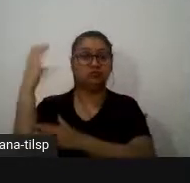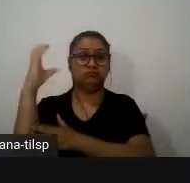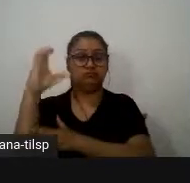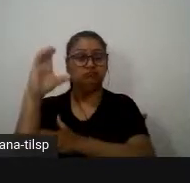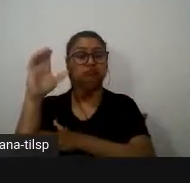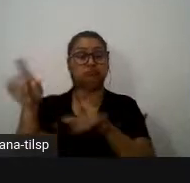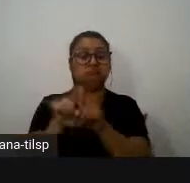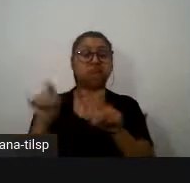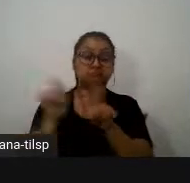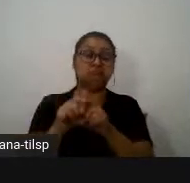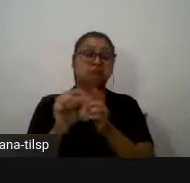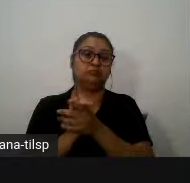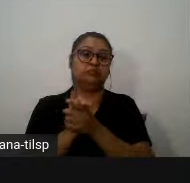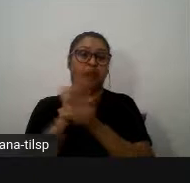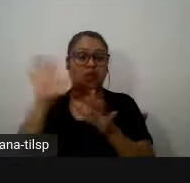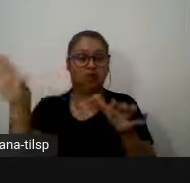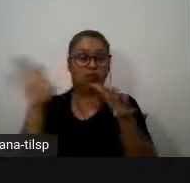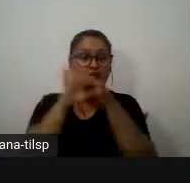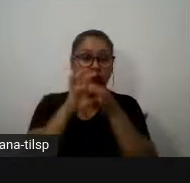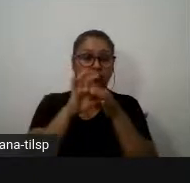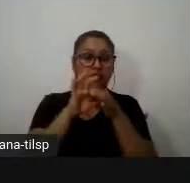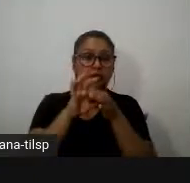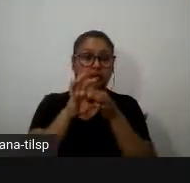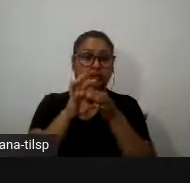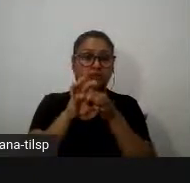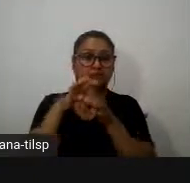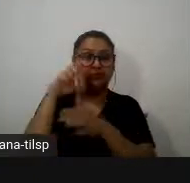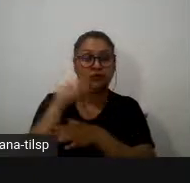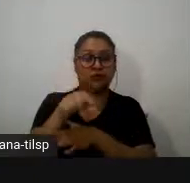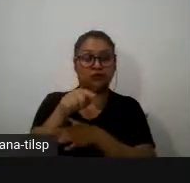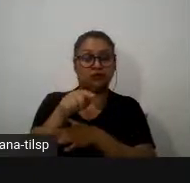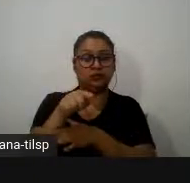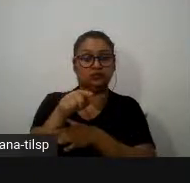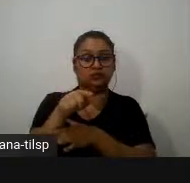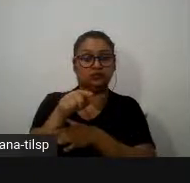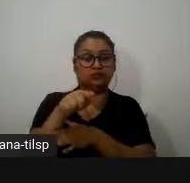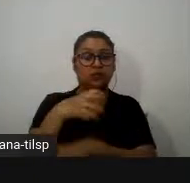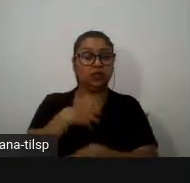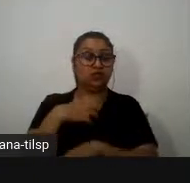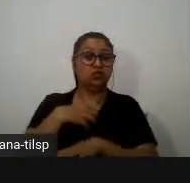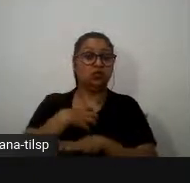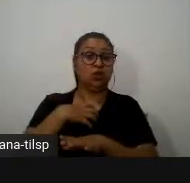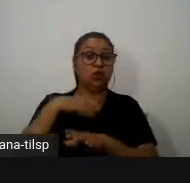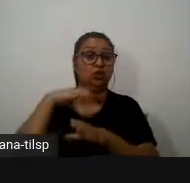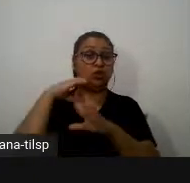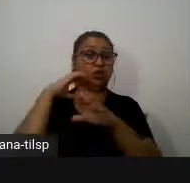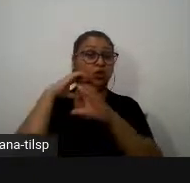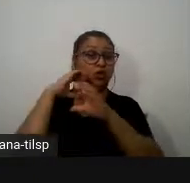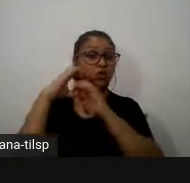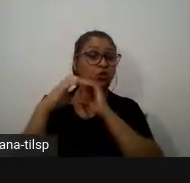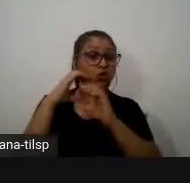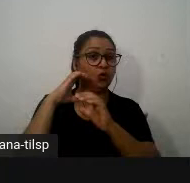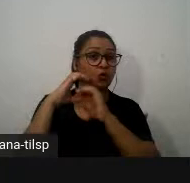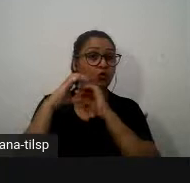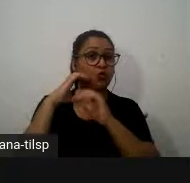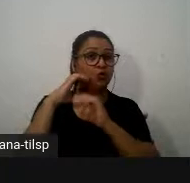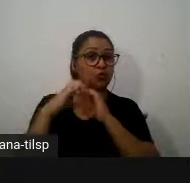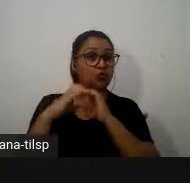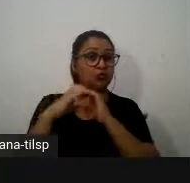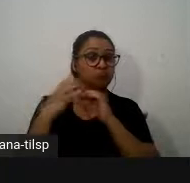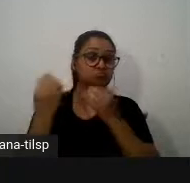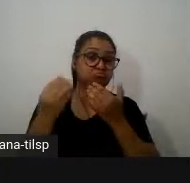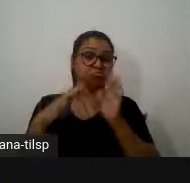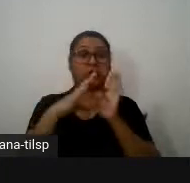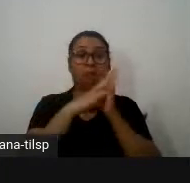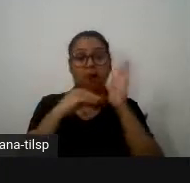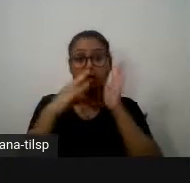essa unidade de comunicação rege-se por por modelos